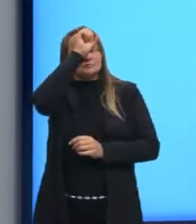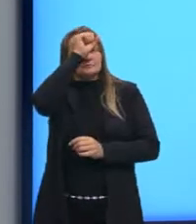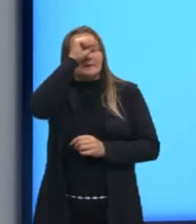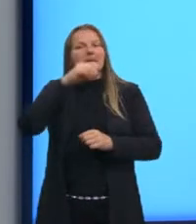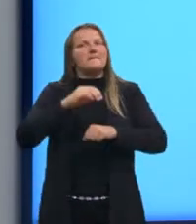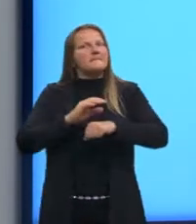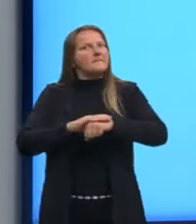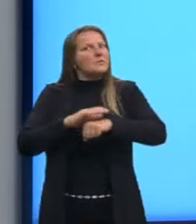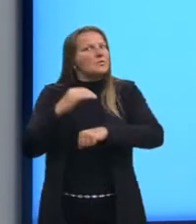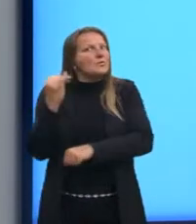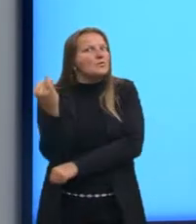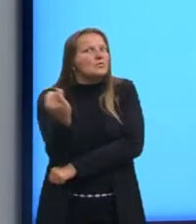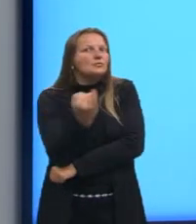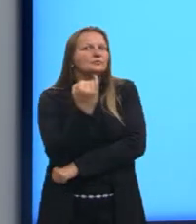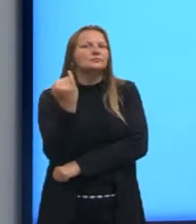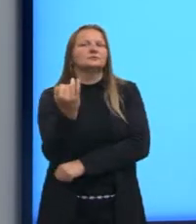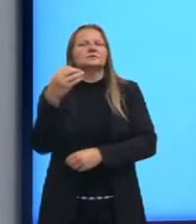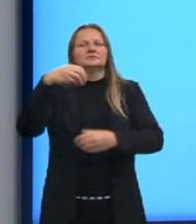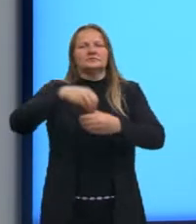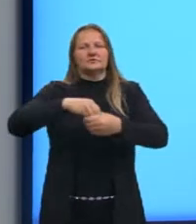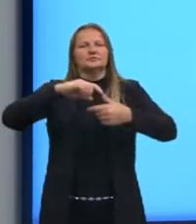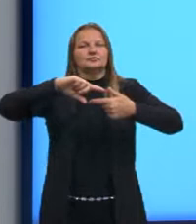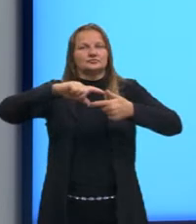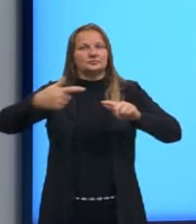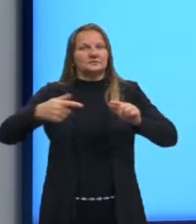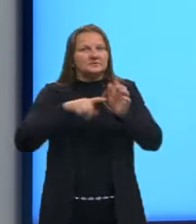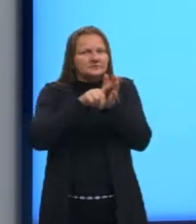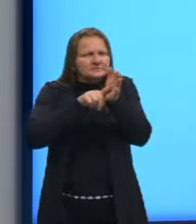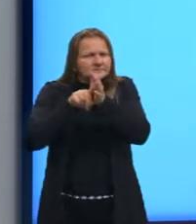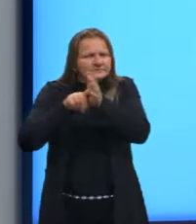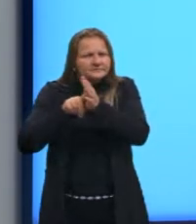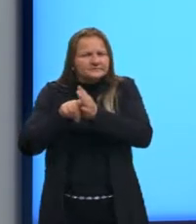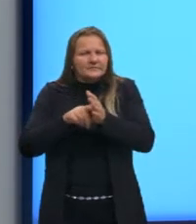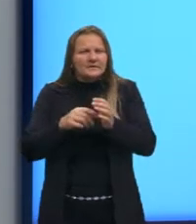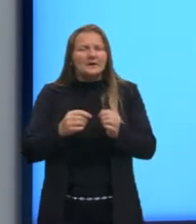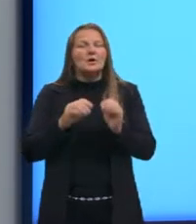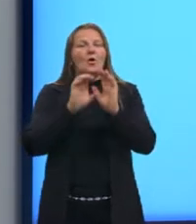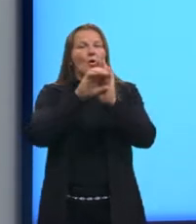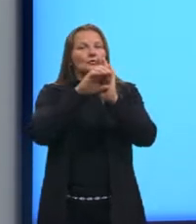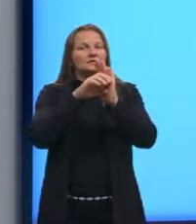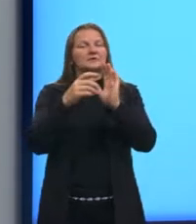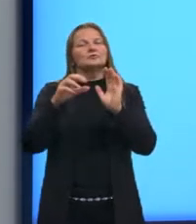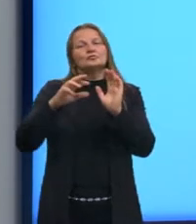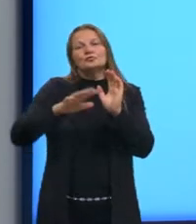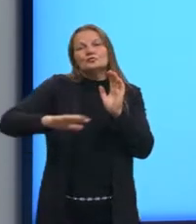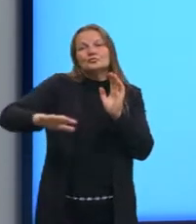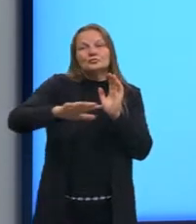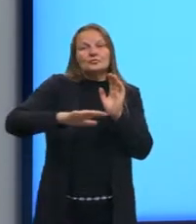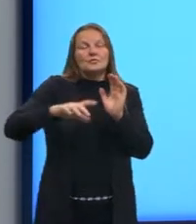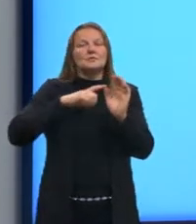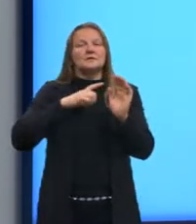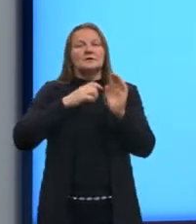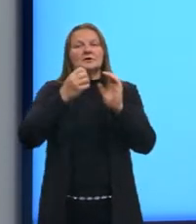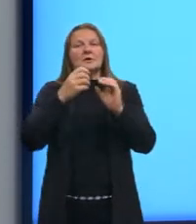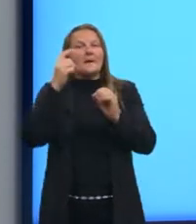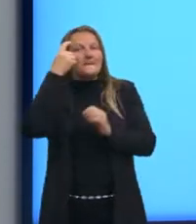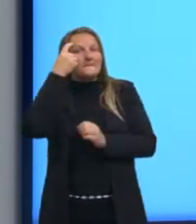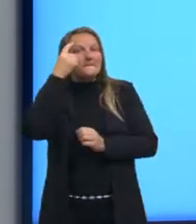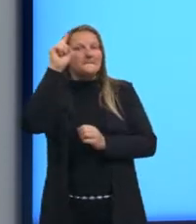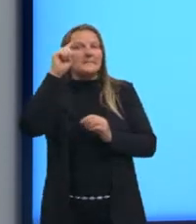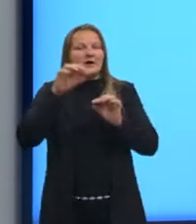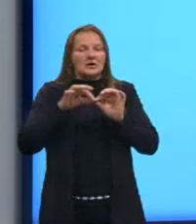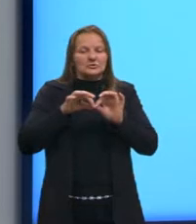dentro da geometria analítica, considerando que outros conceitos dessa área derivam da ideia de